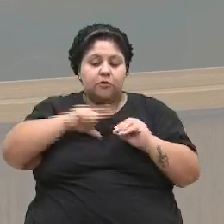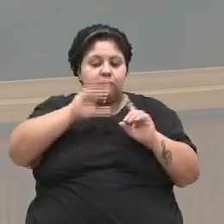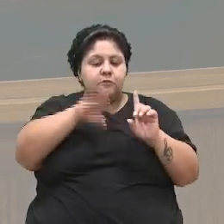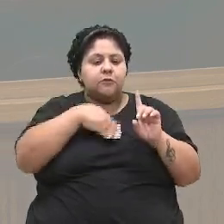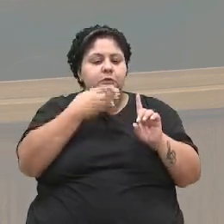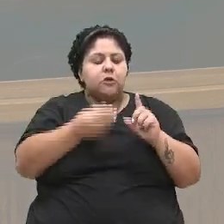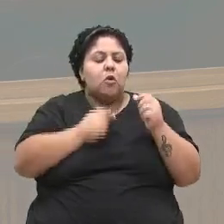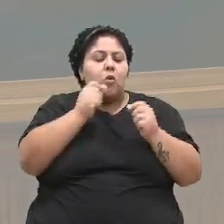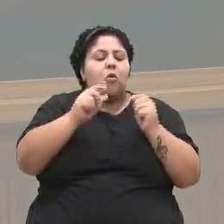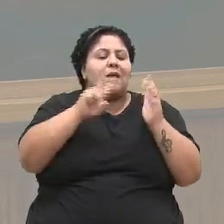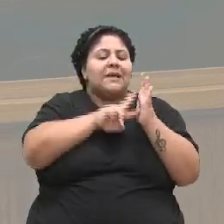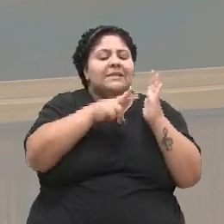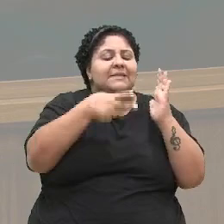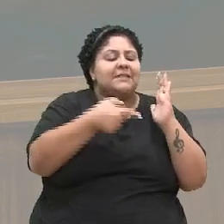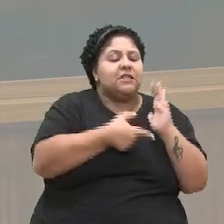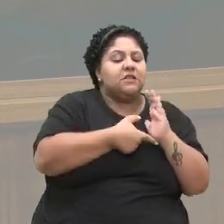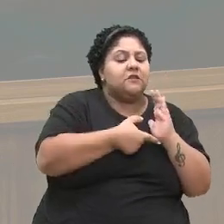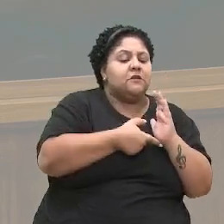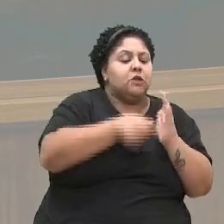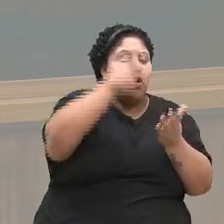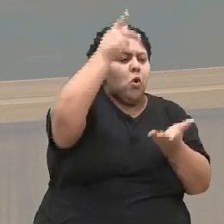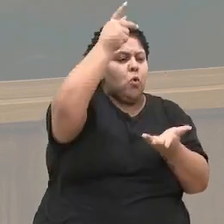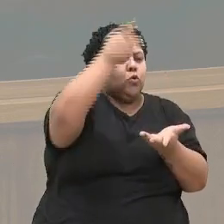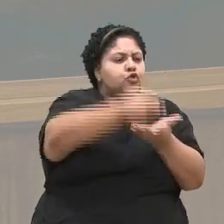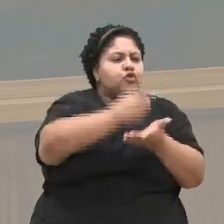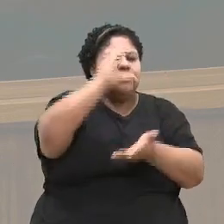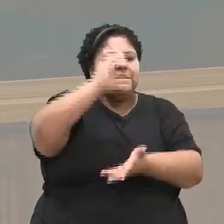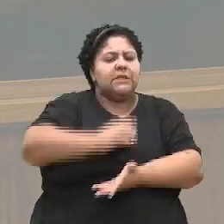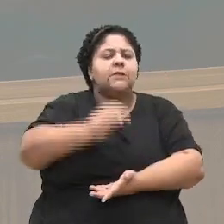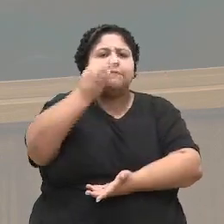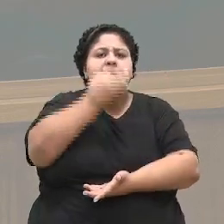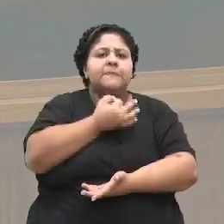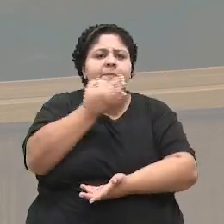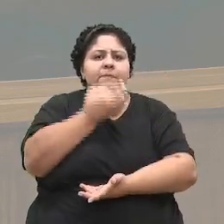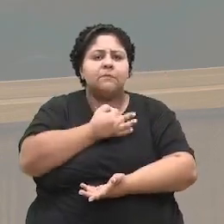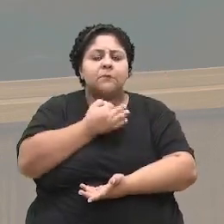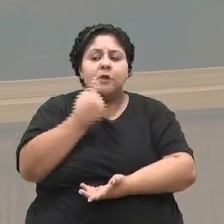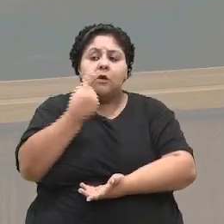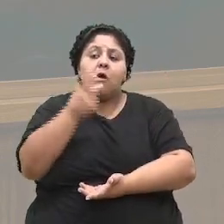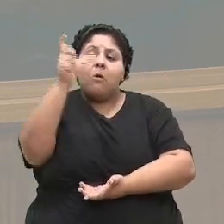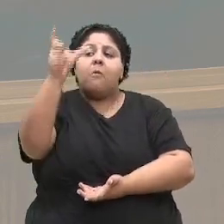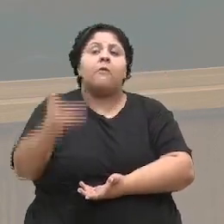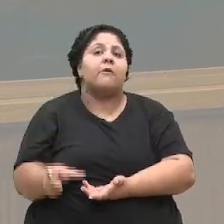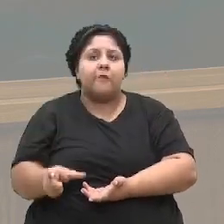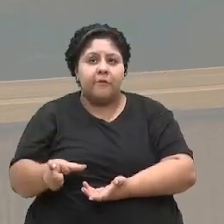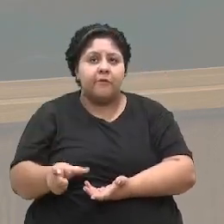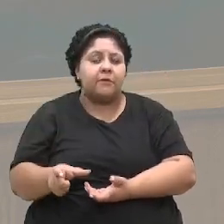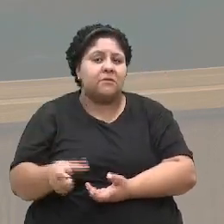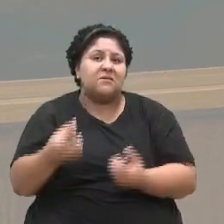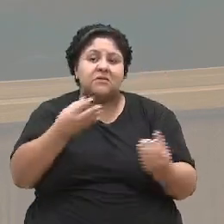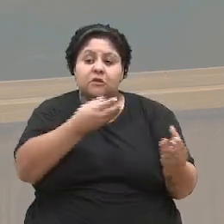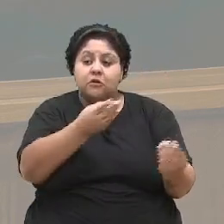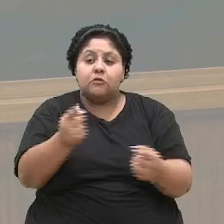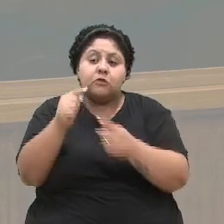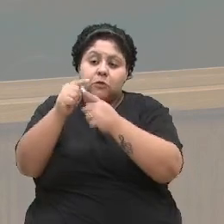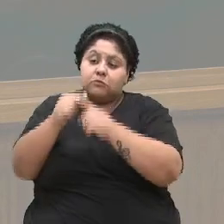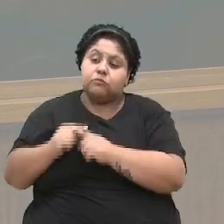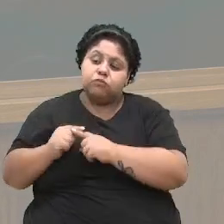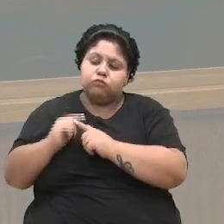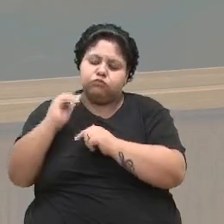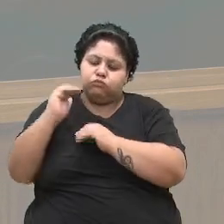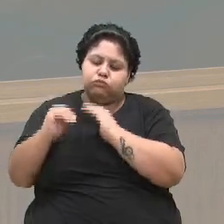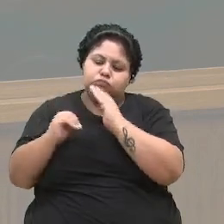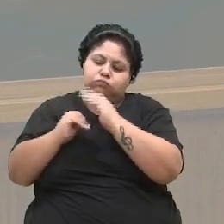significa o título de cidadão caxiense para uma pessoa que muitas vezes construiu